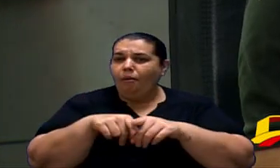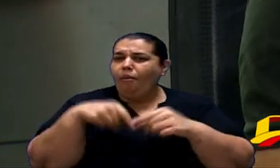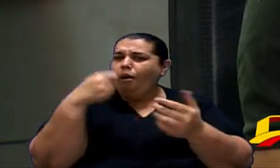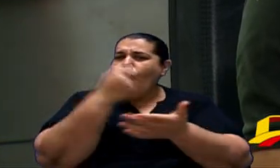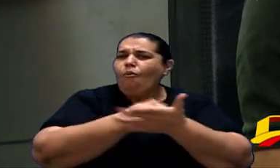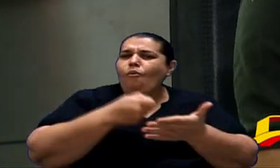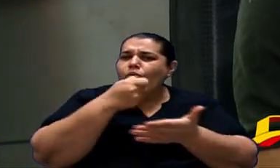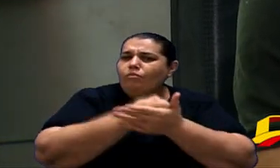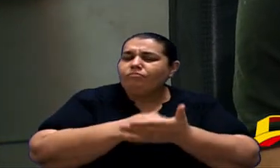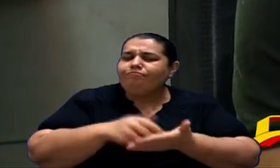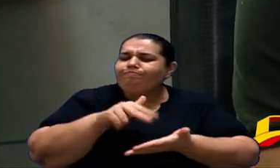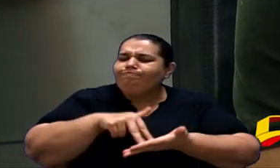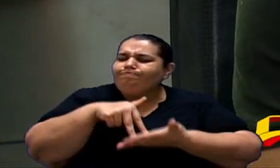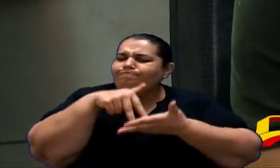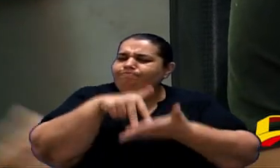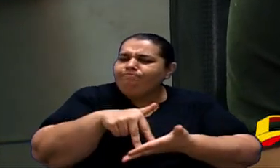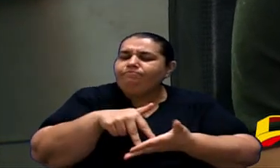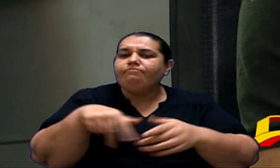nos apoiou,